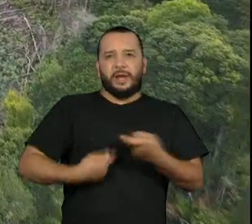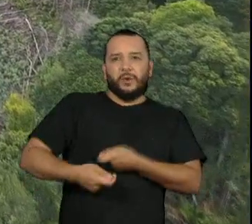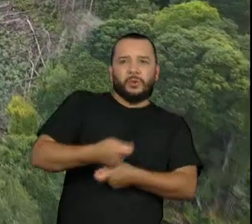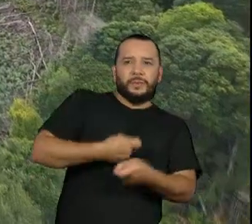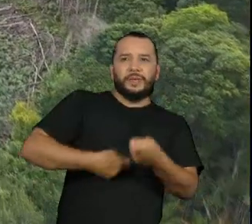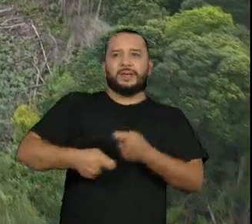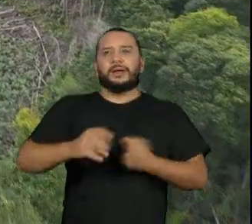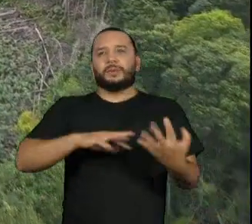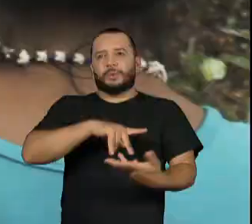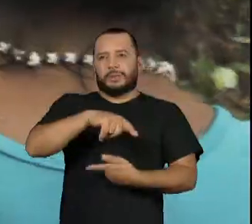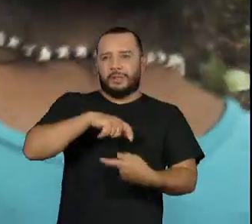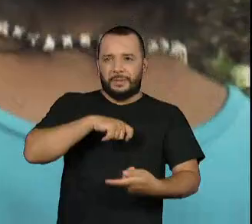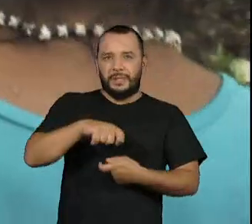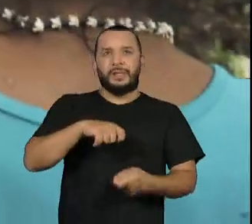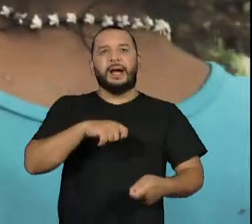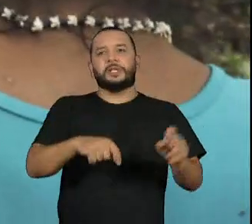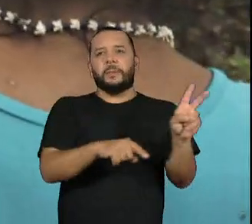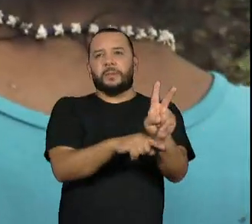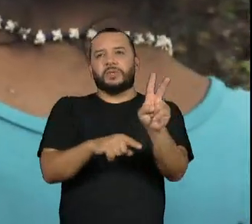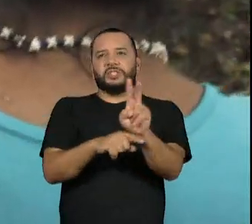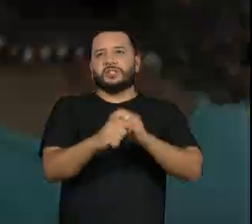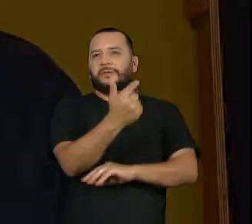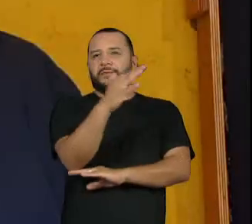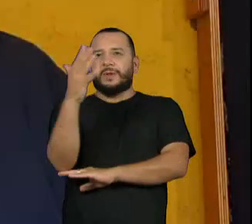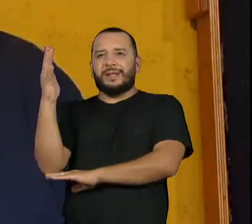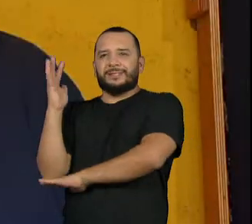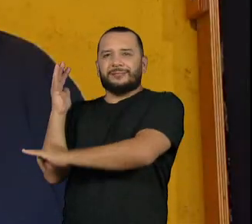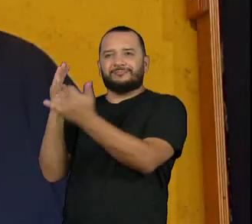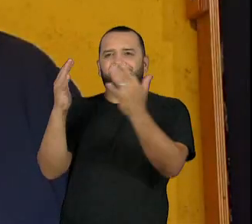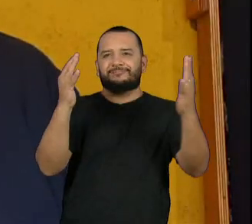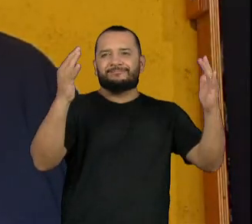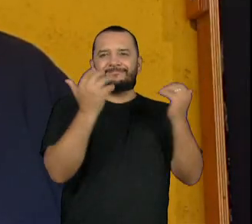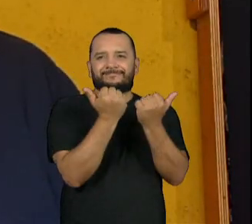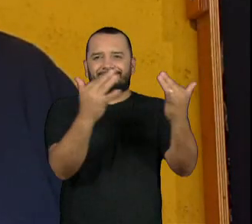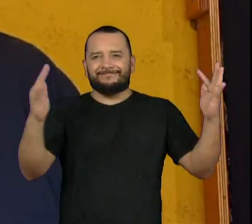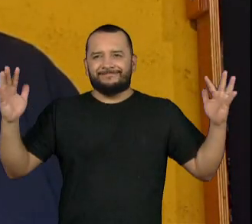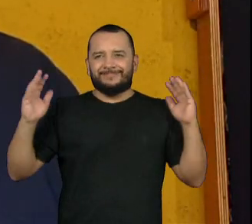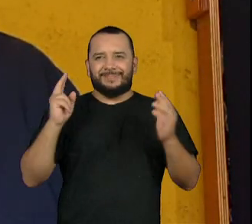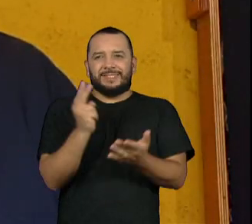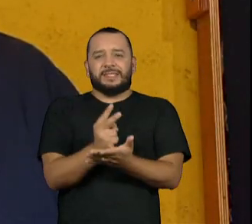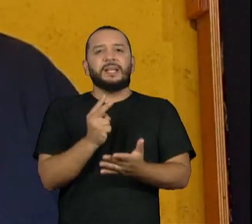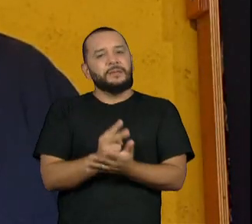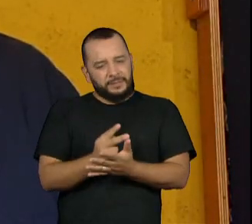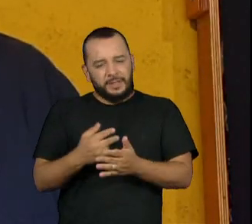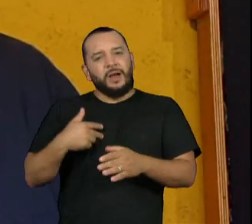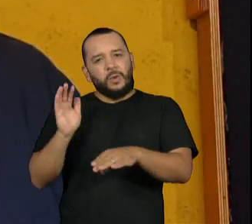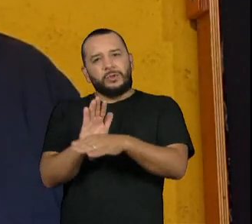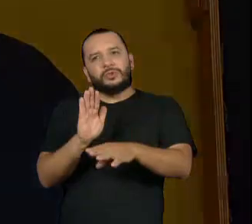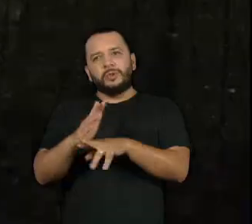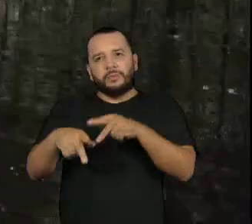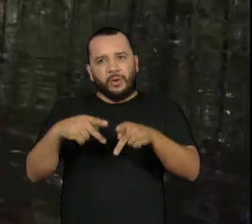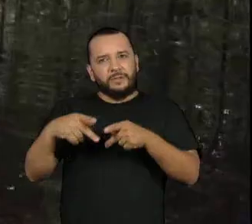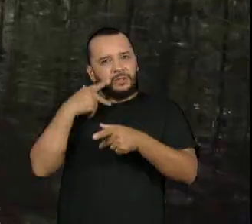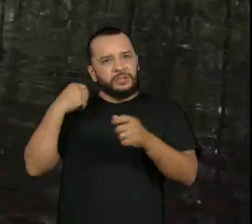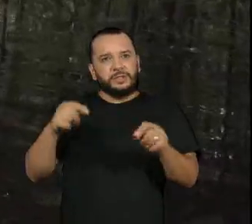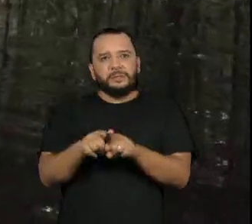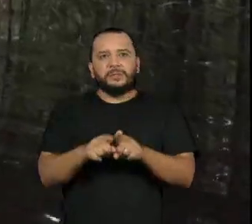permitam a floresta em pé, com a participação dos povos indígenas, sobretudo com os jovens.